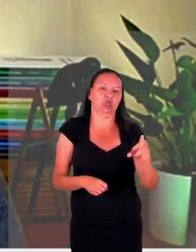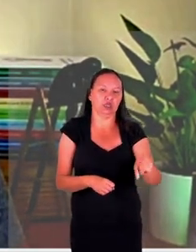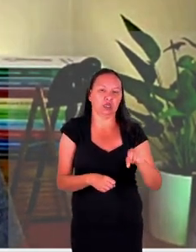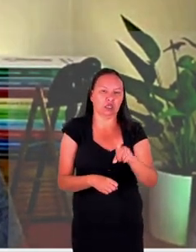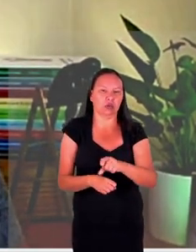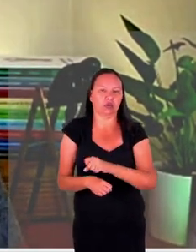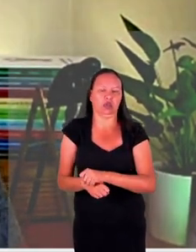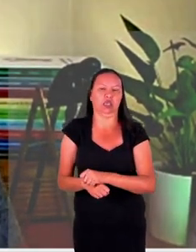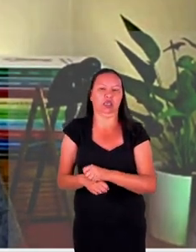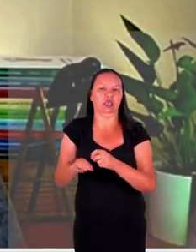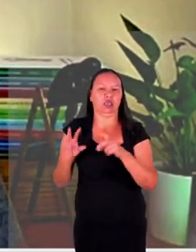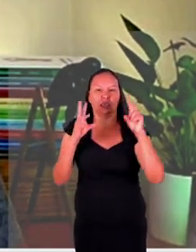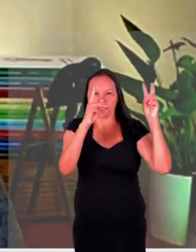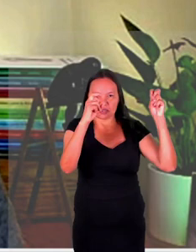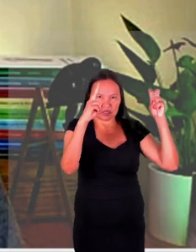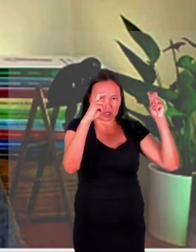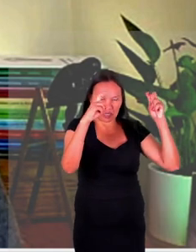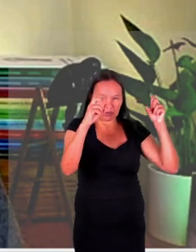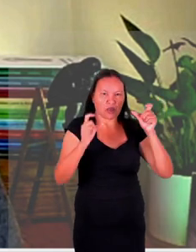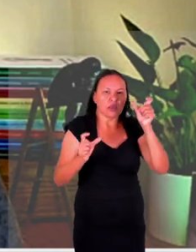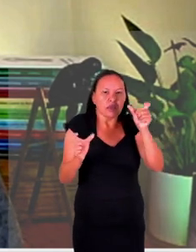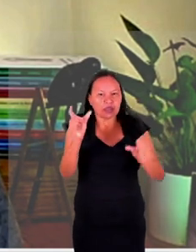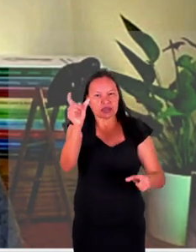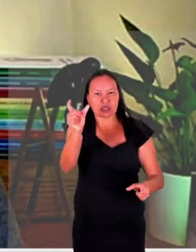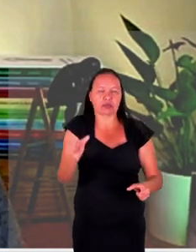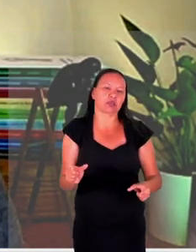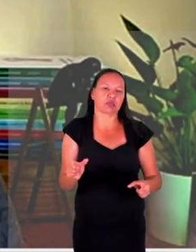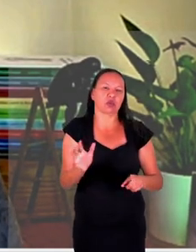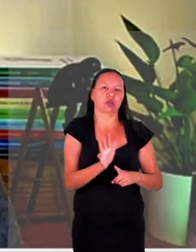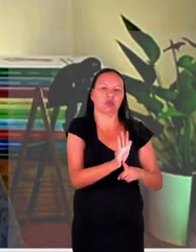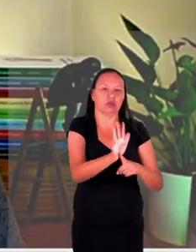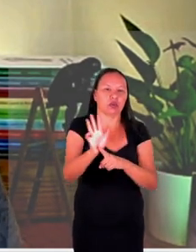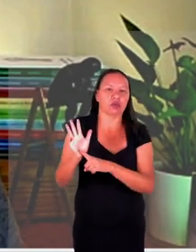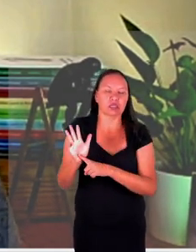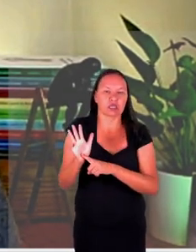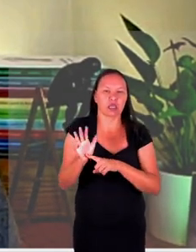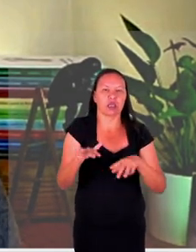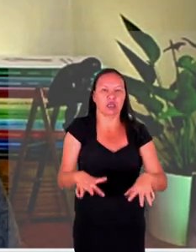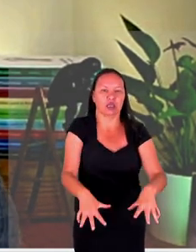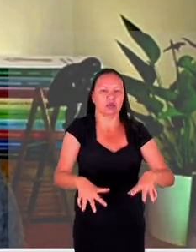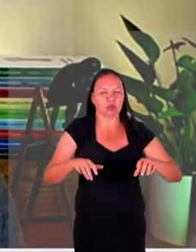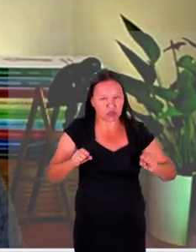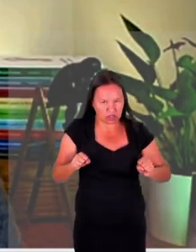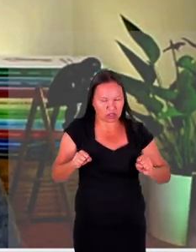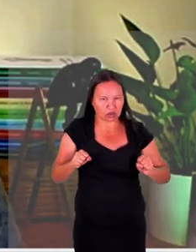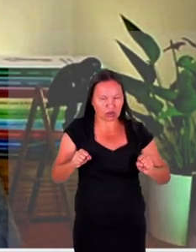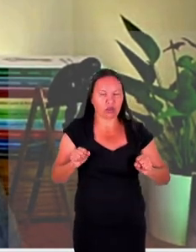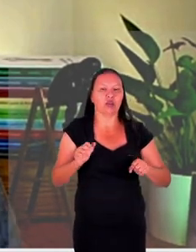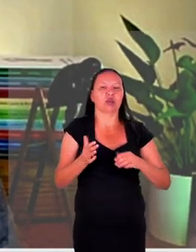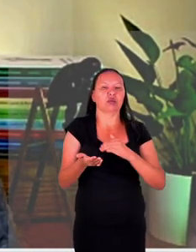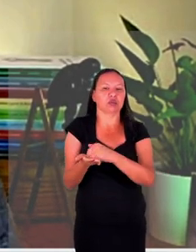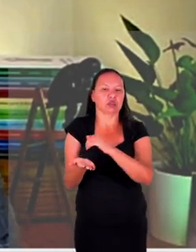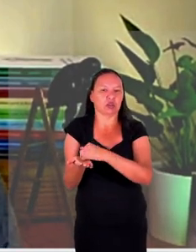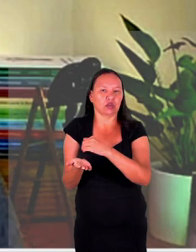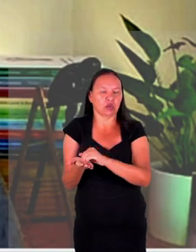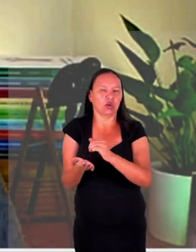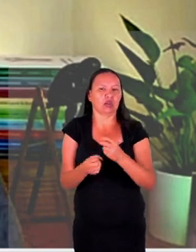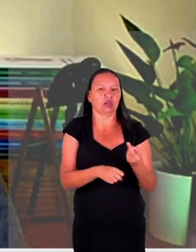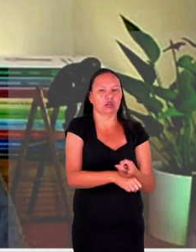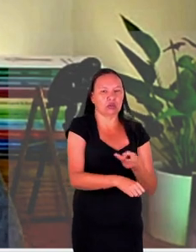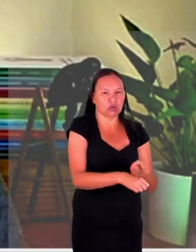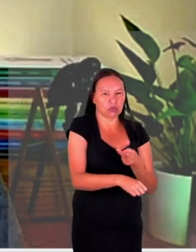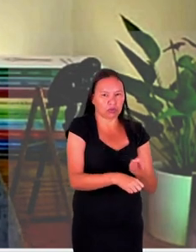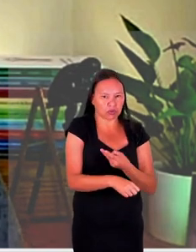demandas então a vítima não apresenta diretamente ao tribunal mas deve apresentar ao escritório do procurador e uma